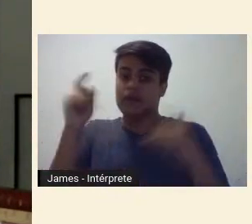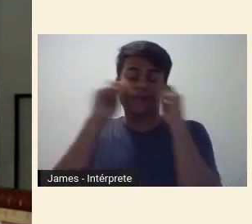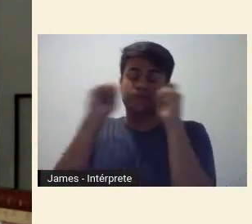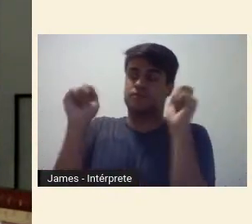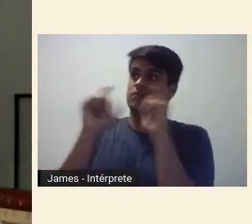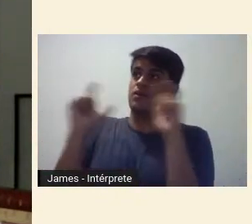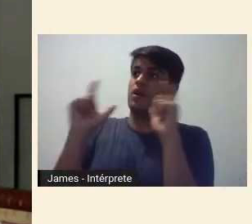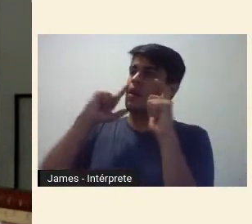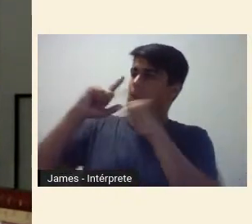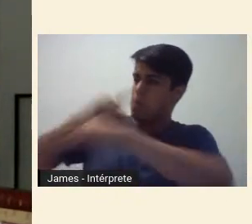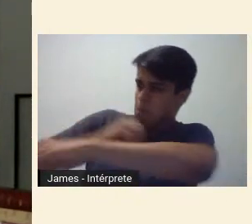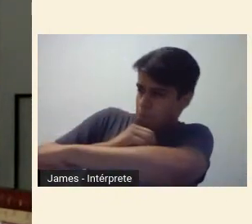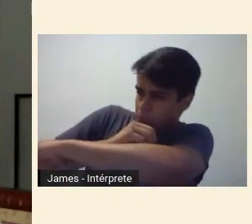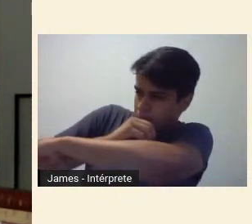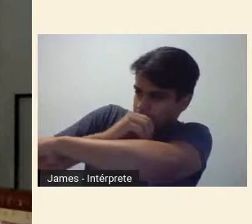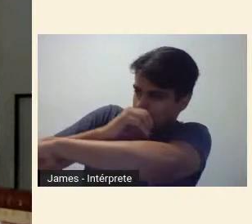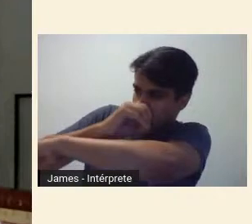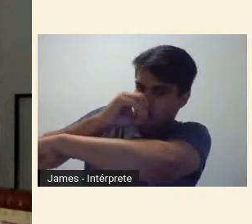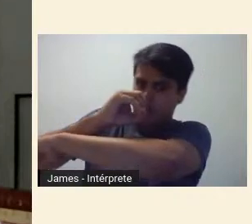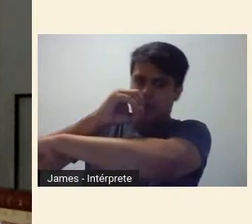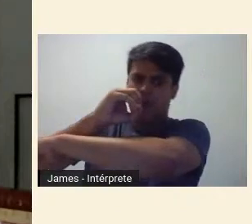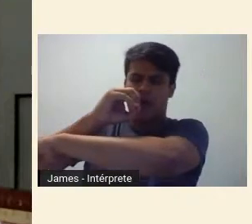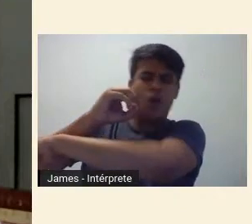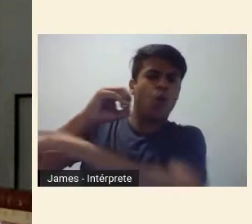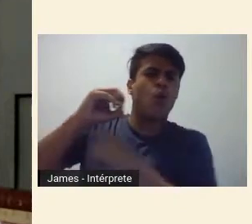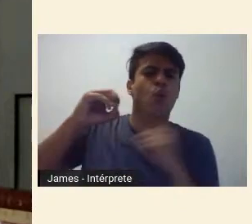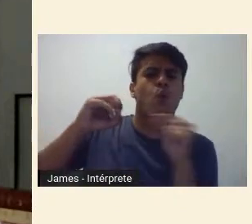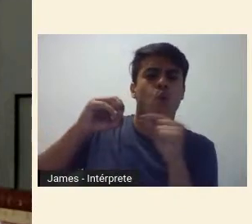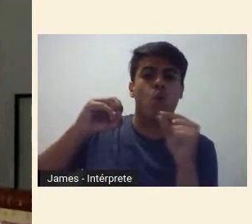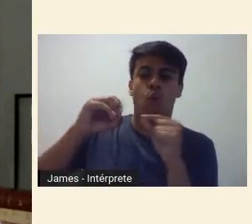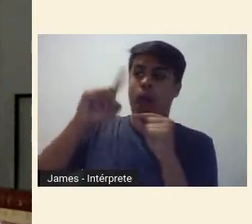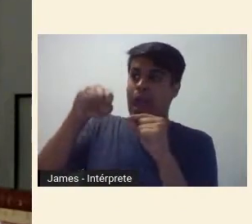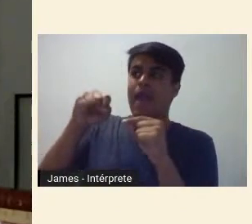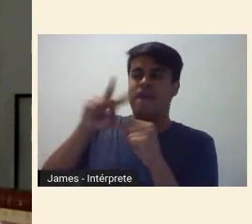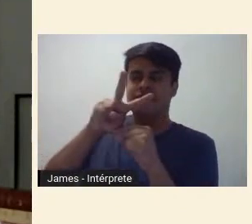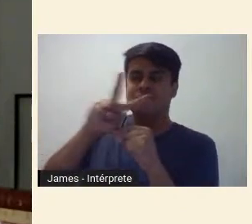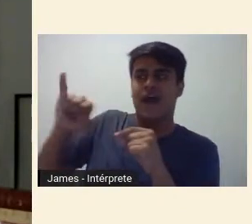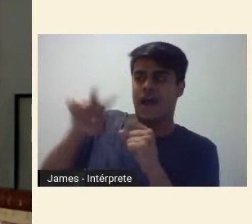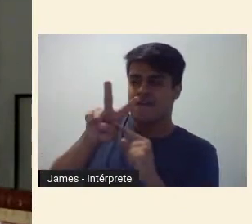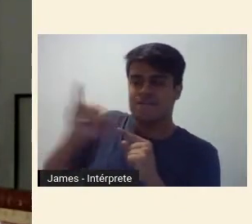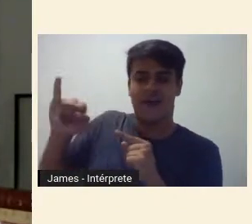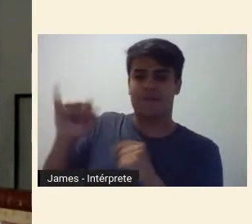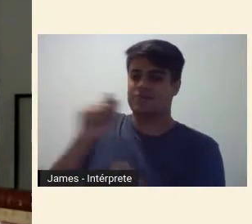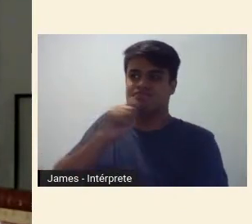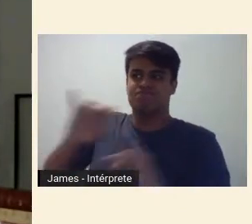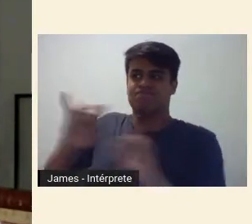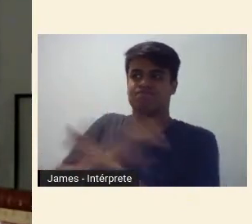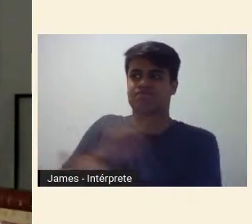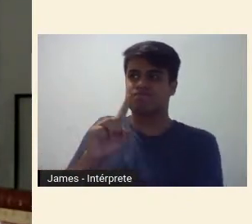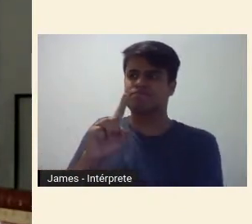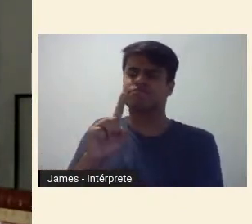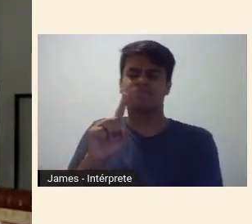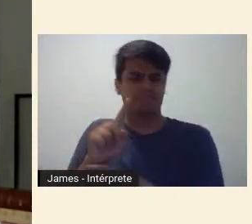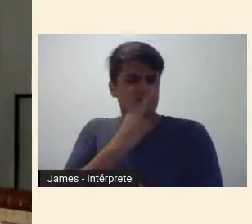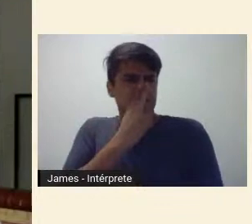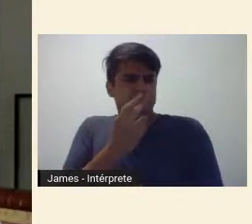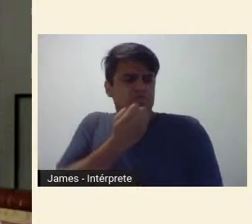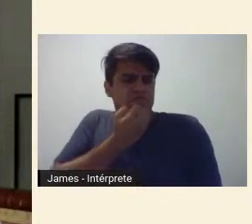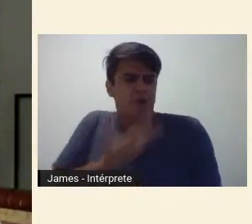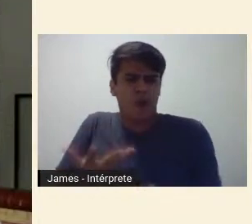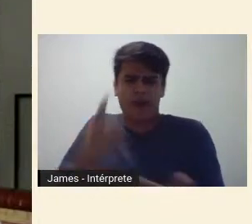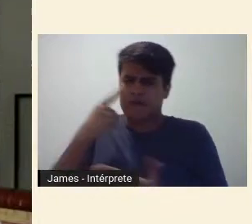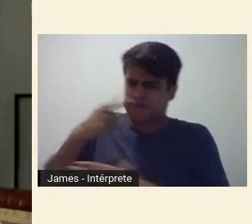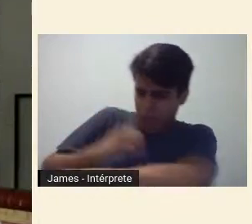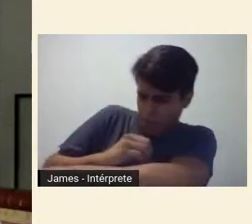todas as promessas do dia, só que ainda não era o dia. Mas é uma satisfação ver que o dia está cumprindo com grandeza e maior